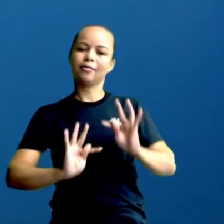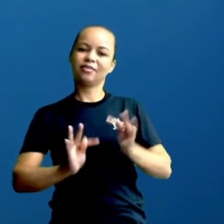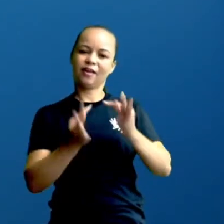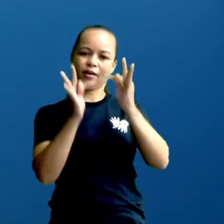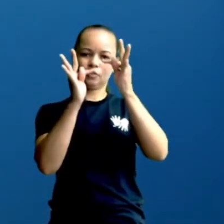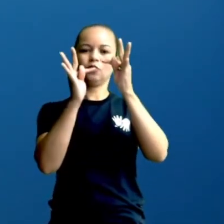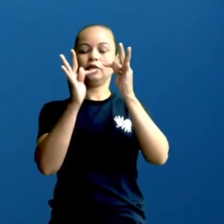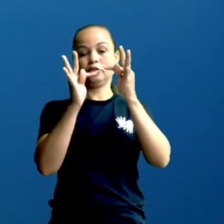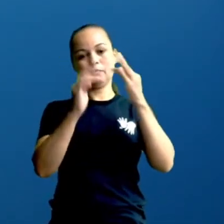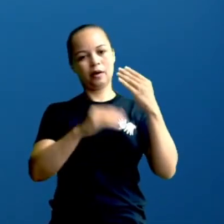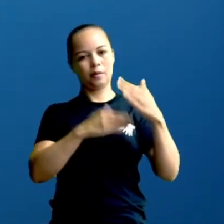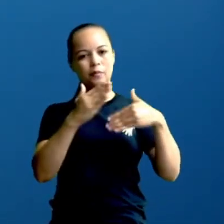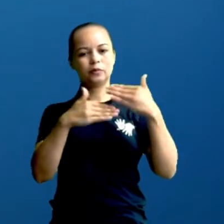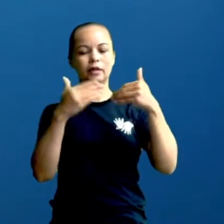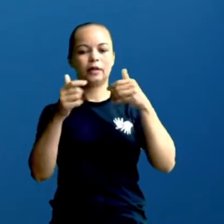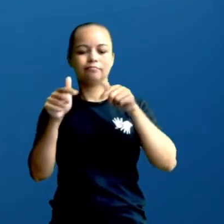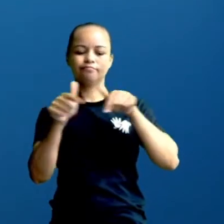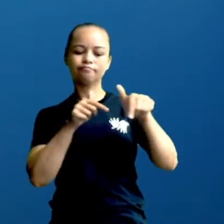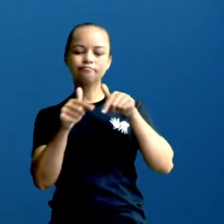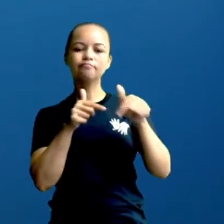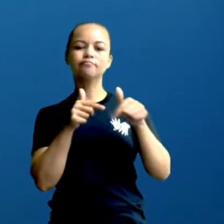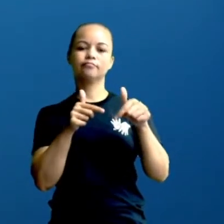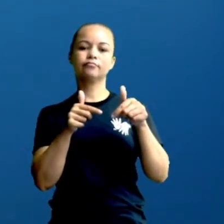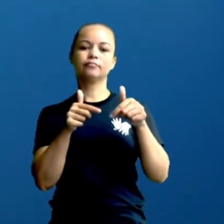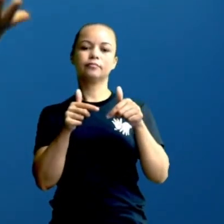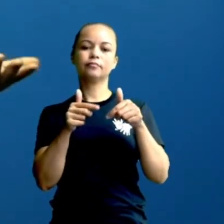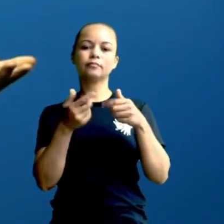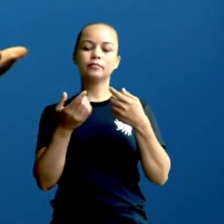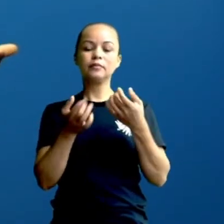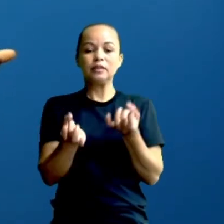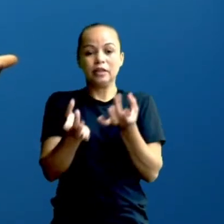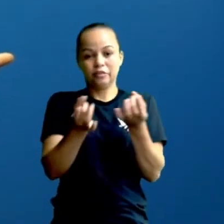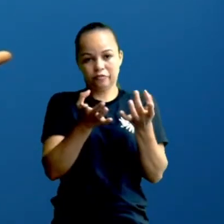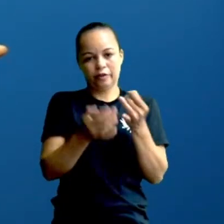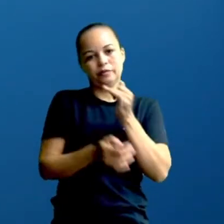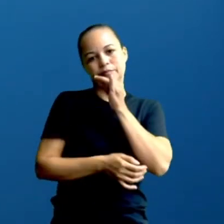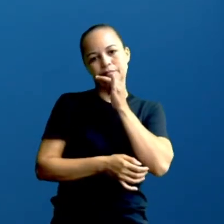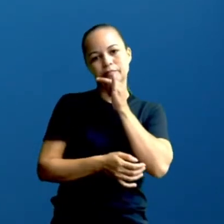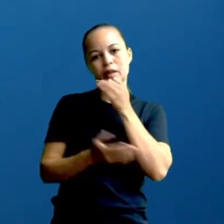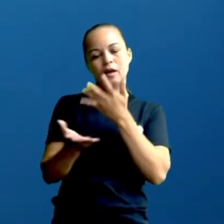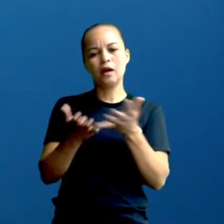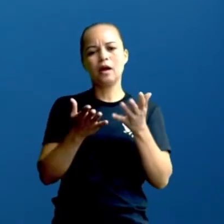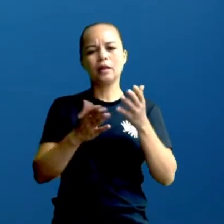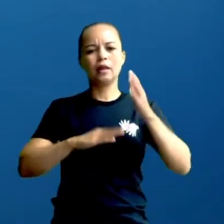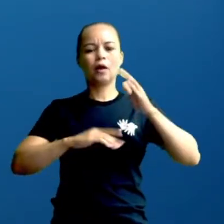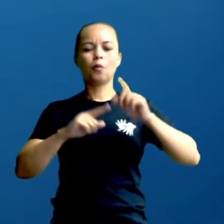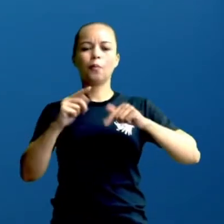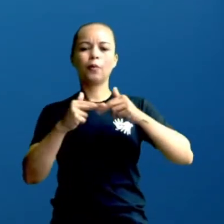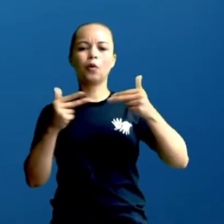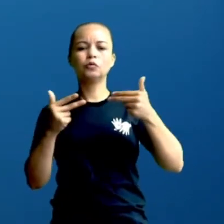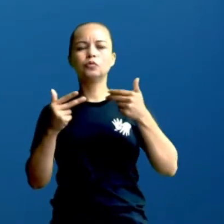produzir os seus serviços e vendas, por exemplo, né, produtos,